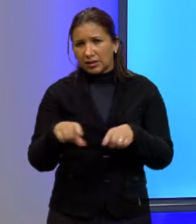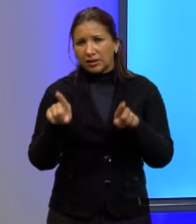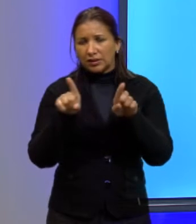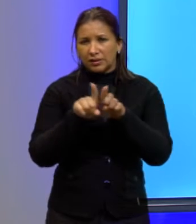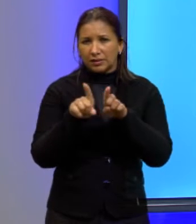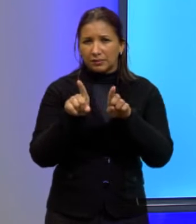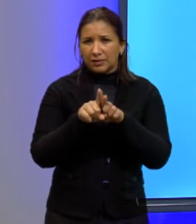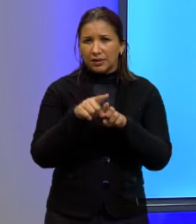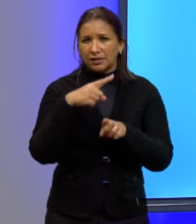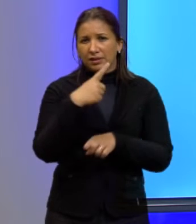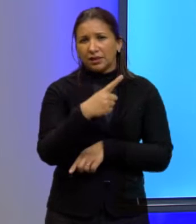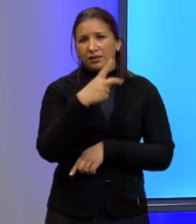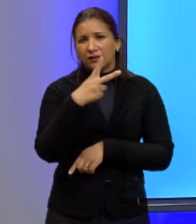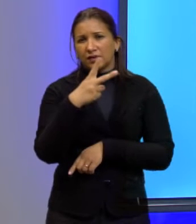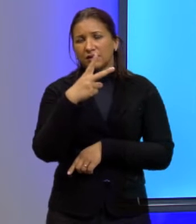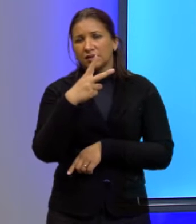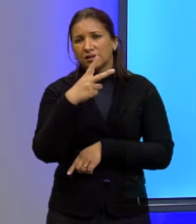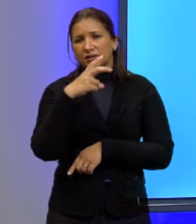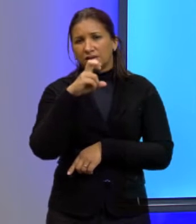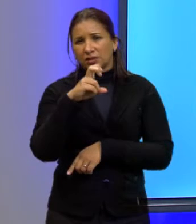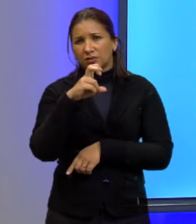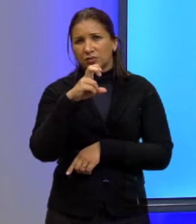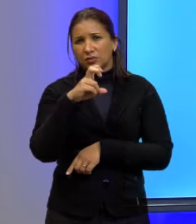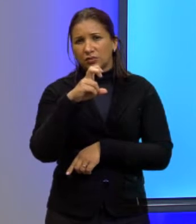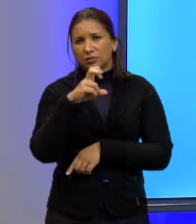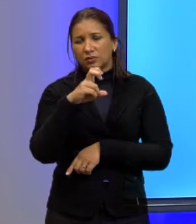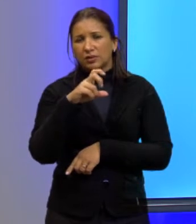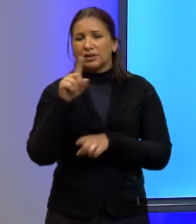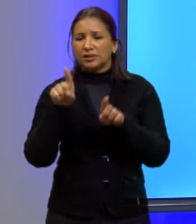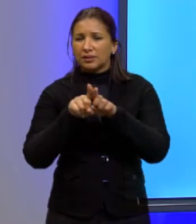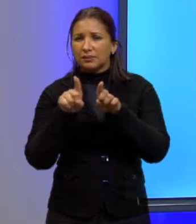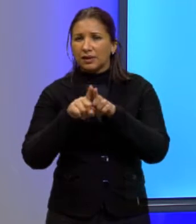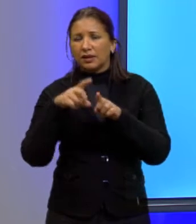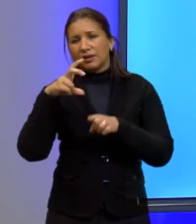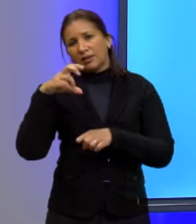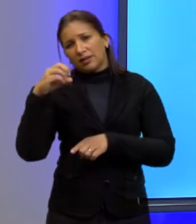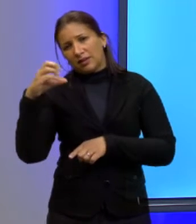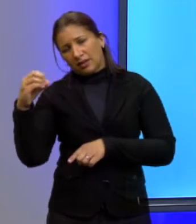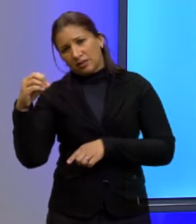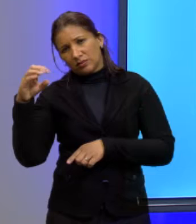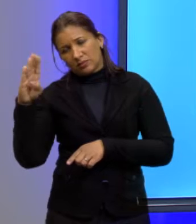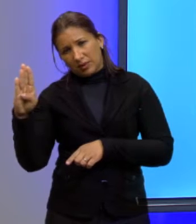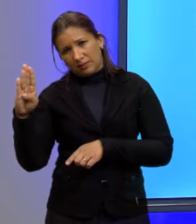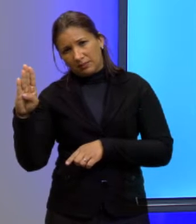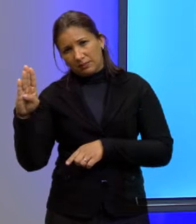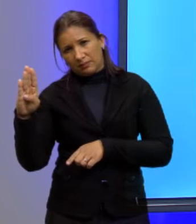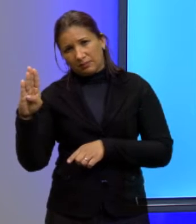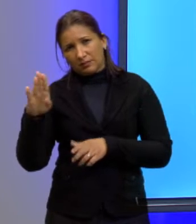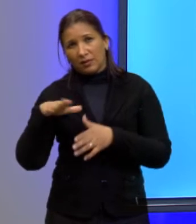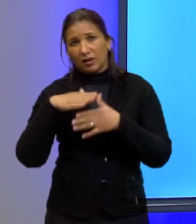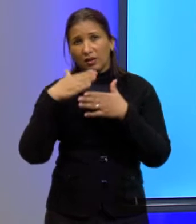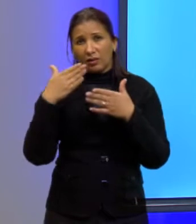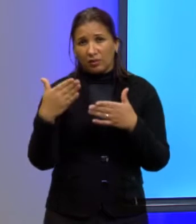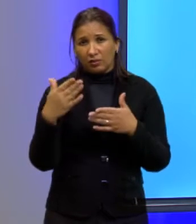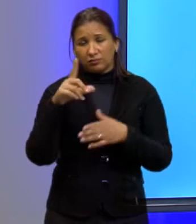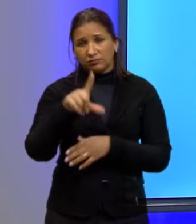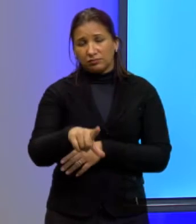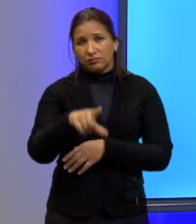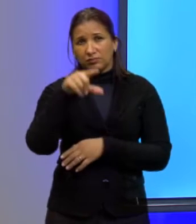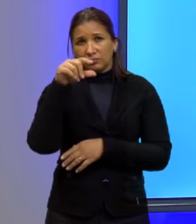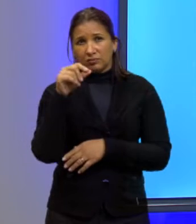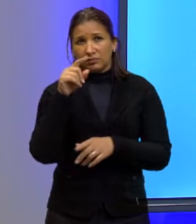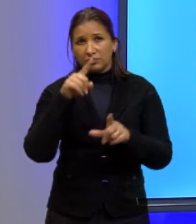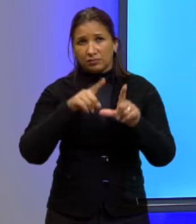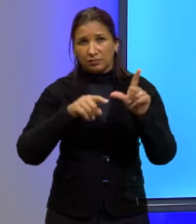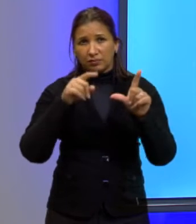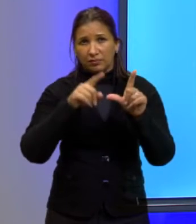125 metros do tipo A e 500 metros do tipo B. Logo, nossa alternativa é